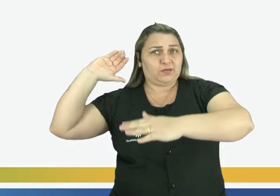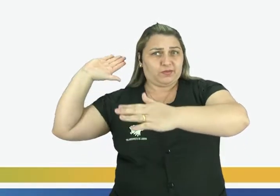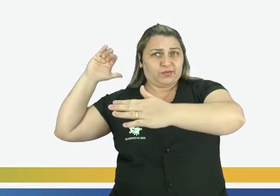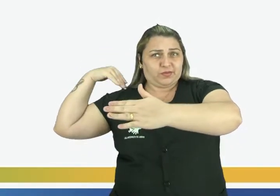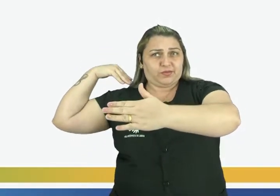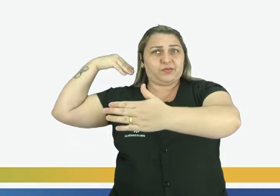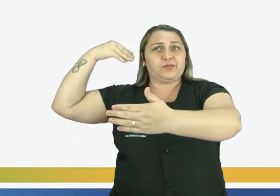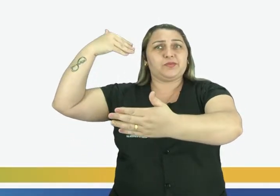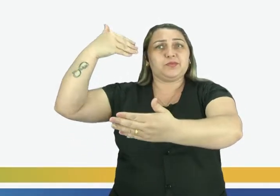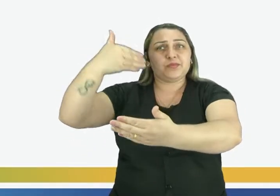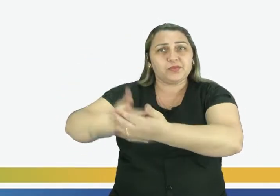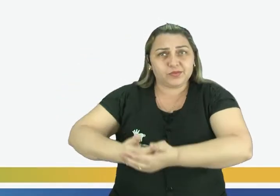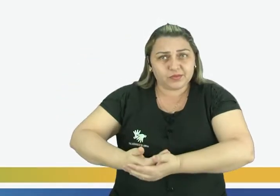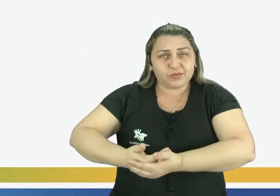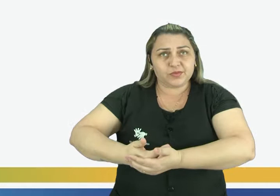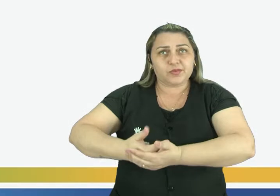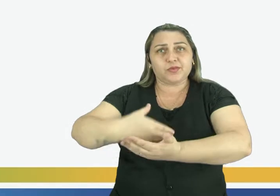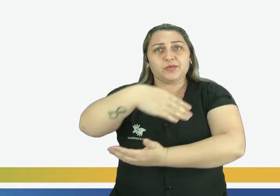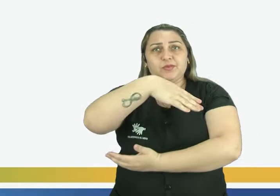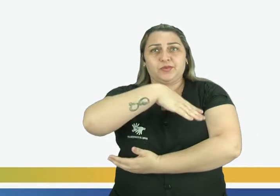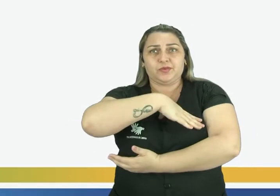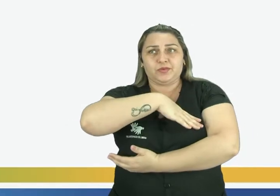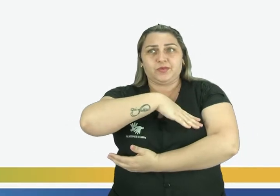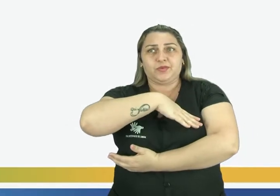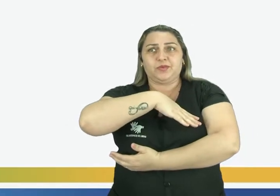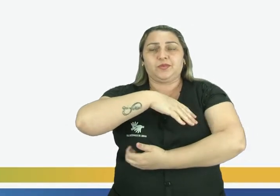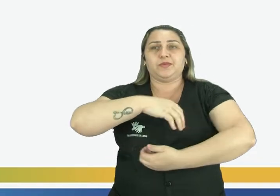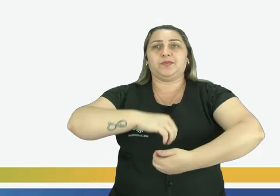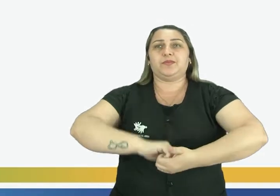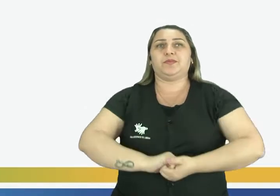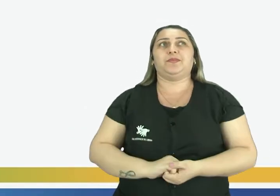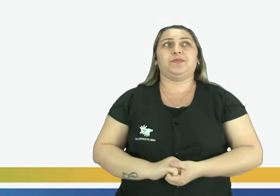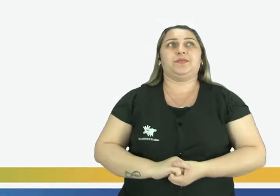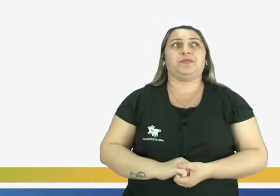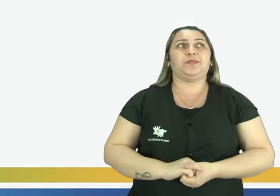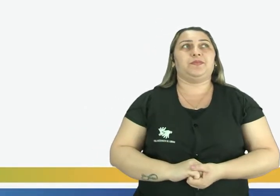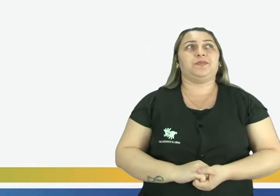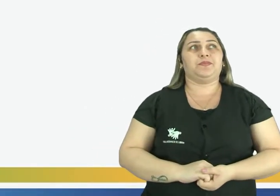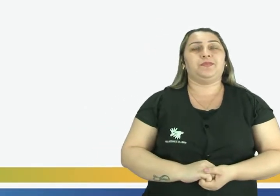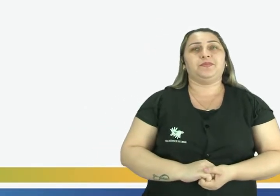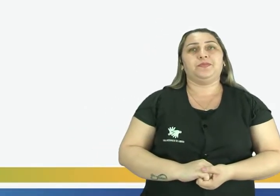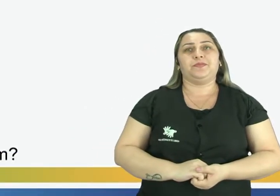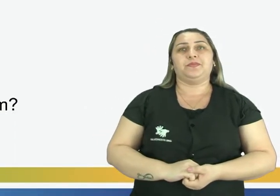que ocorreram nas cidades ao longo do tempo.